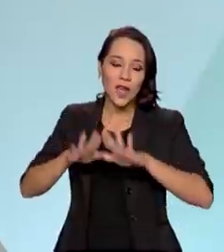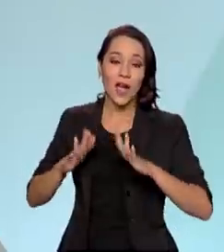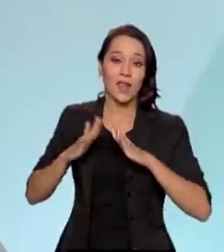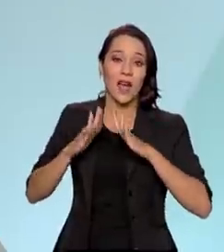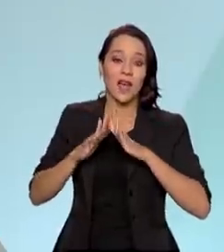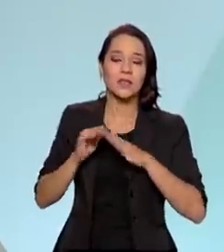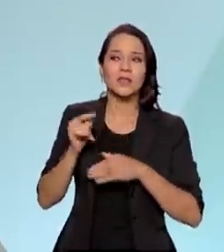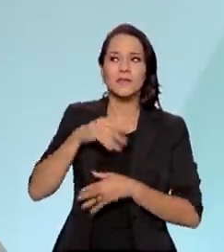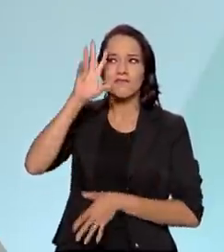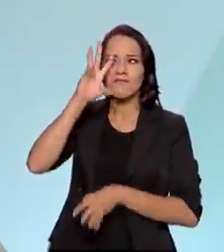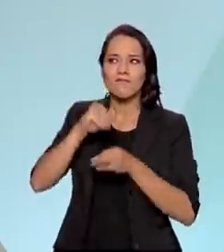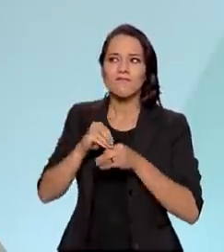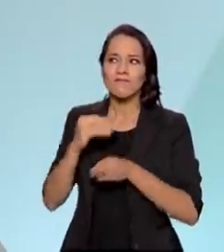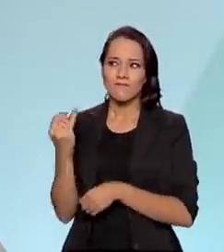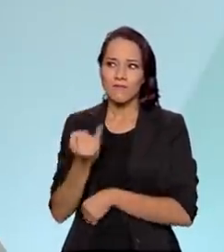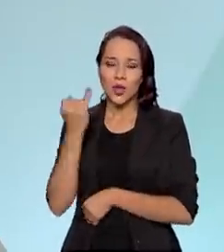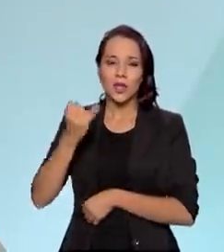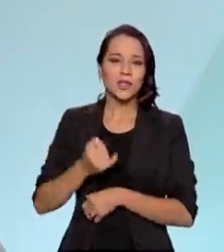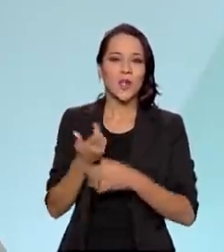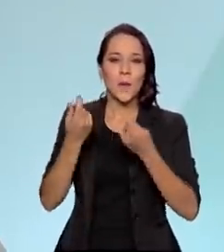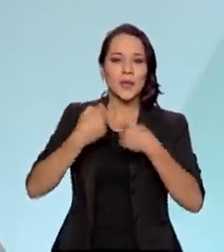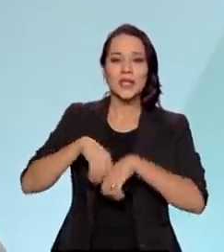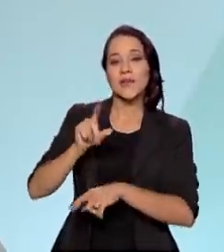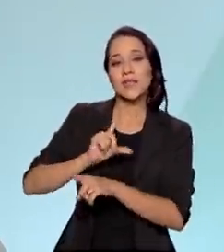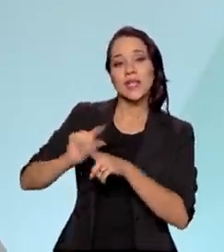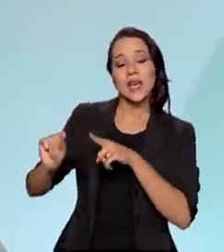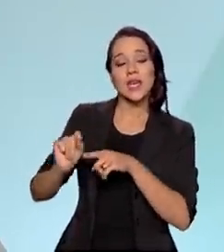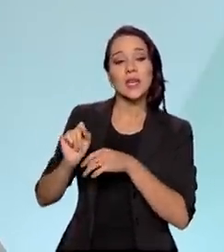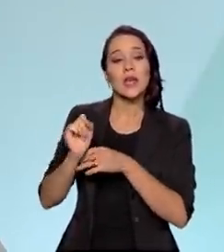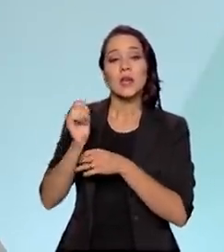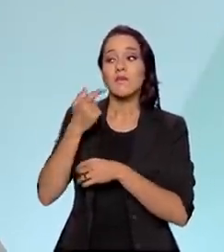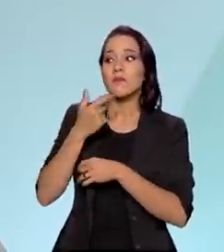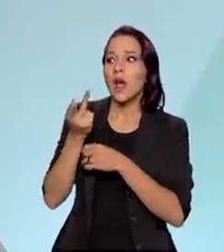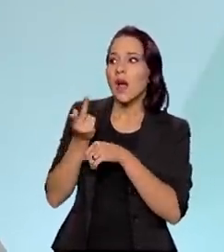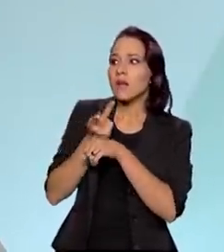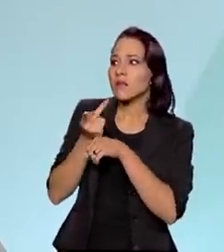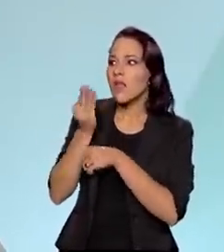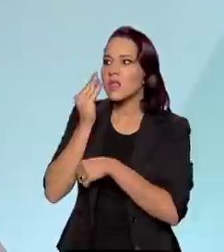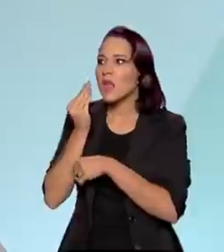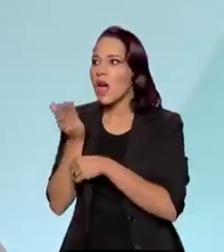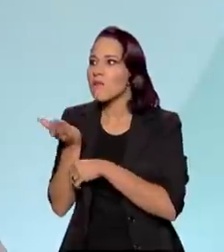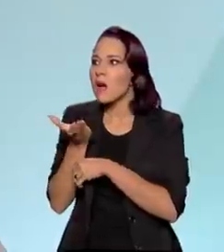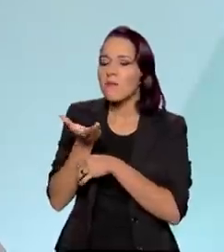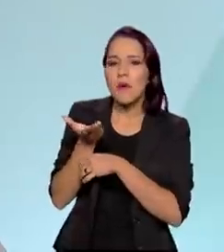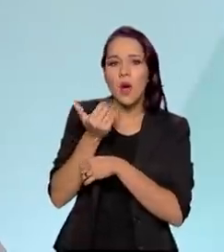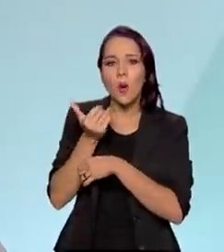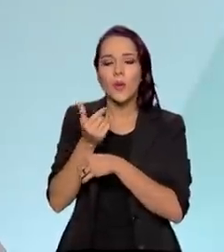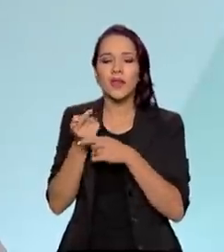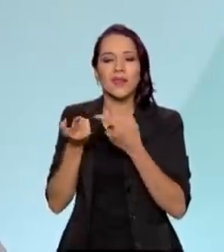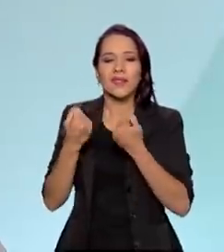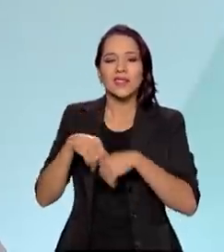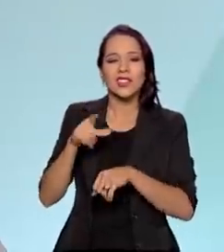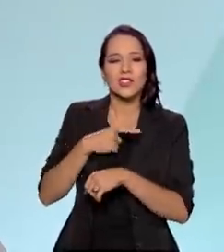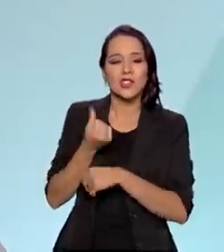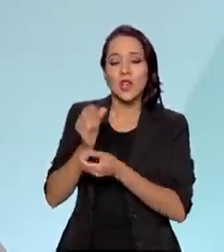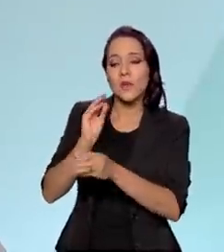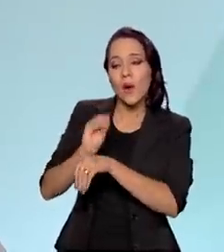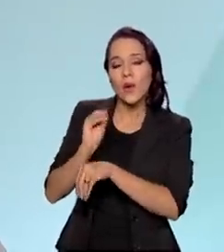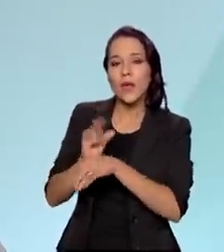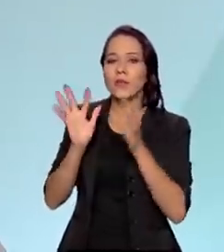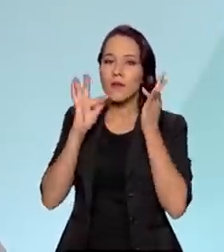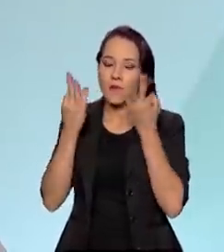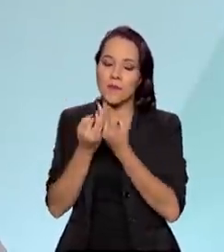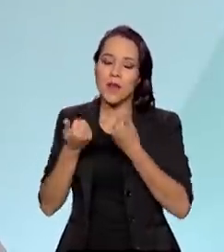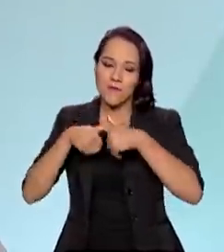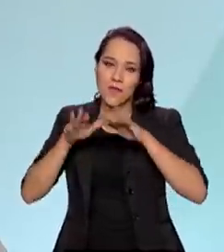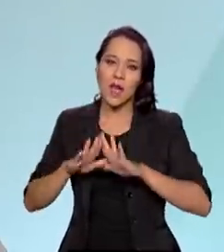ela se julgasse pertinente. Ela não precisava sair para procurar o mínimo de sustento, ela tinha dinheiro para, pelo menos, alimentar a sua família e